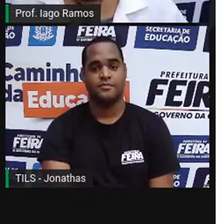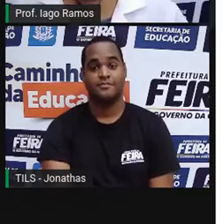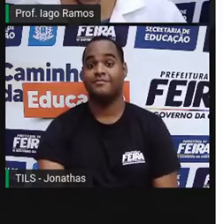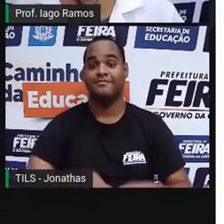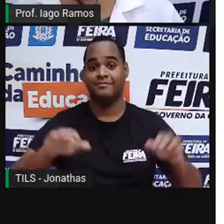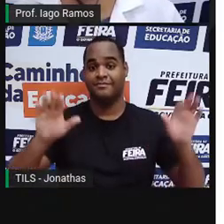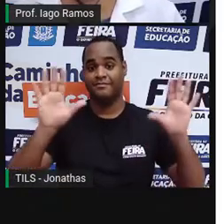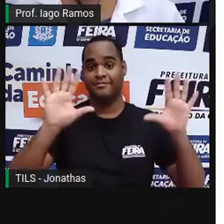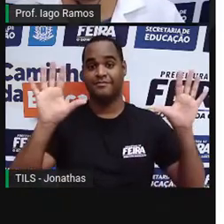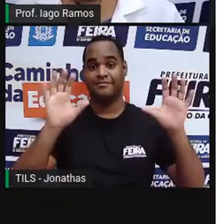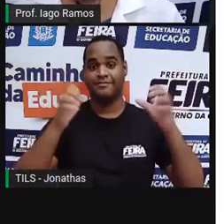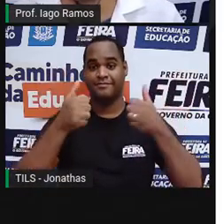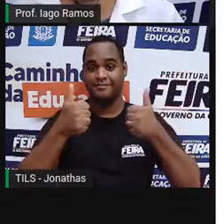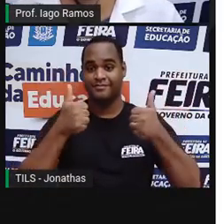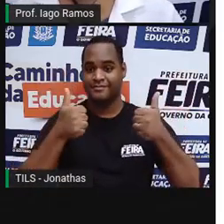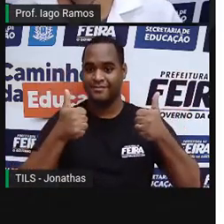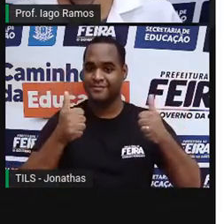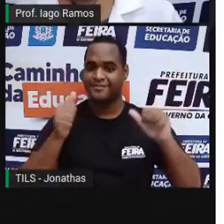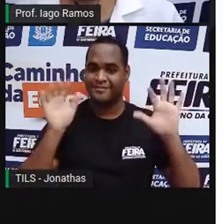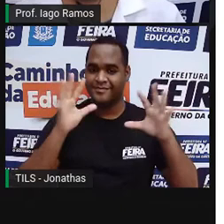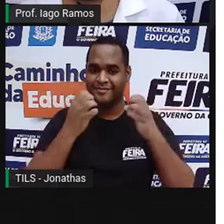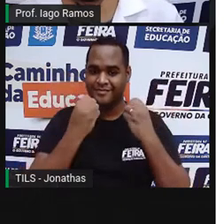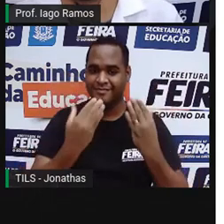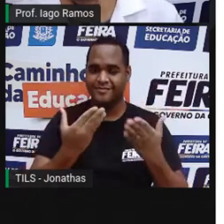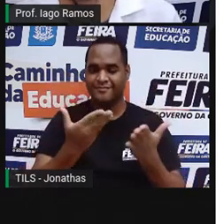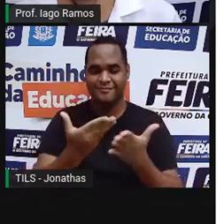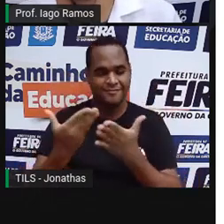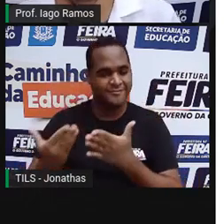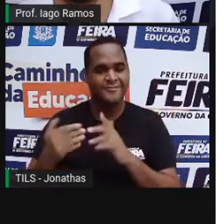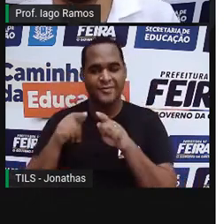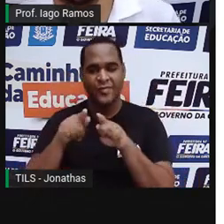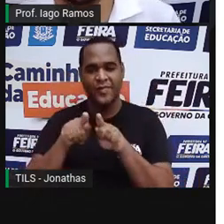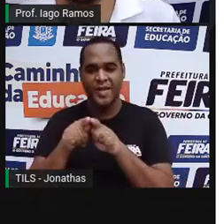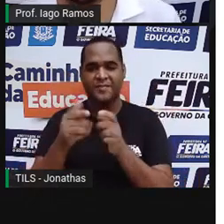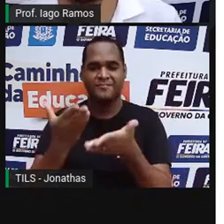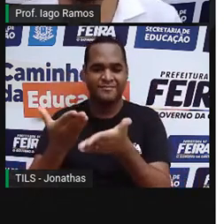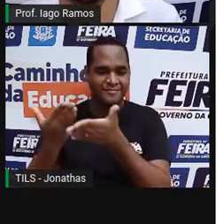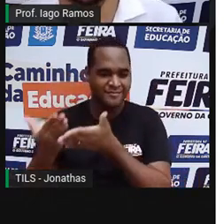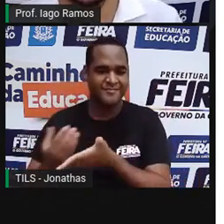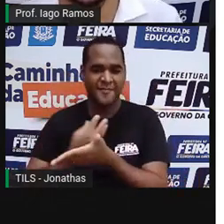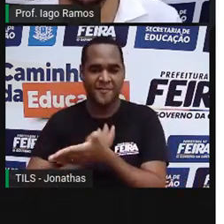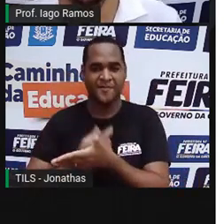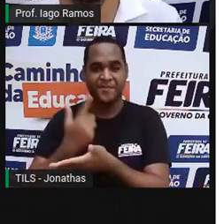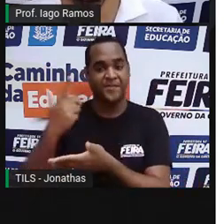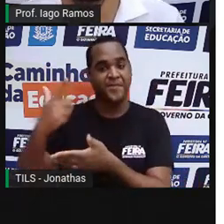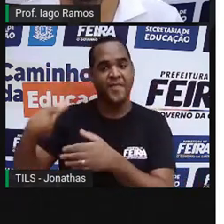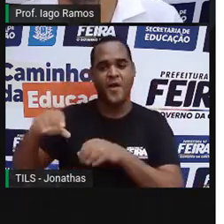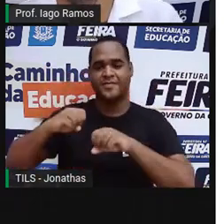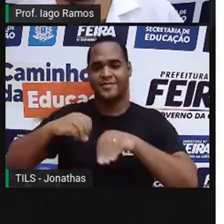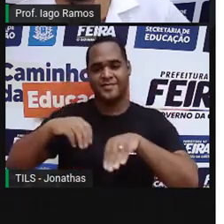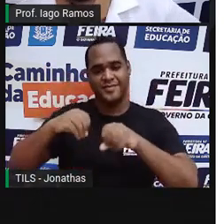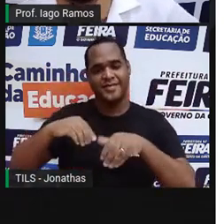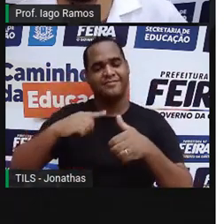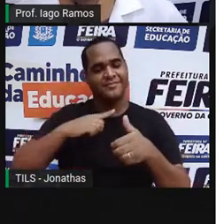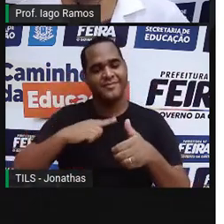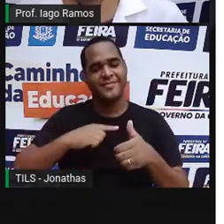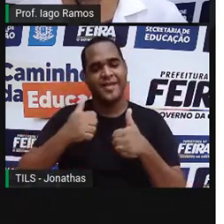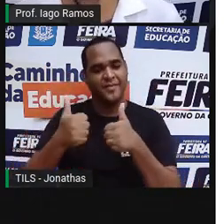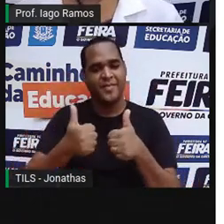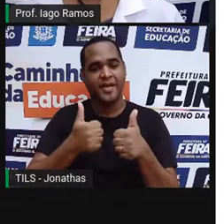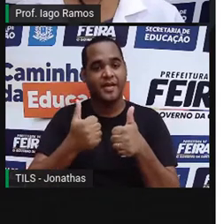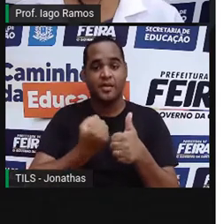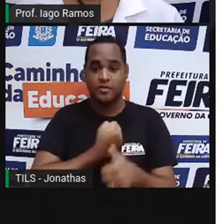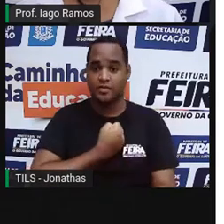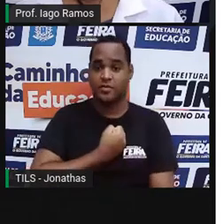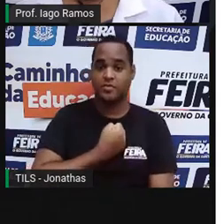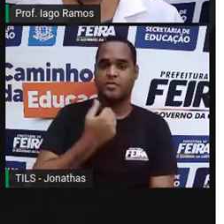Oi, olá, sejam bem-vindos, sejam bem-vindas a mais uma de nossas aulas. Essa é